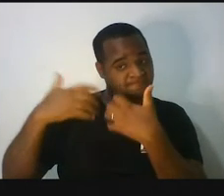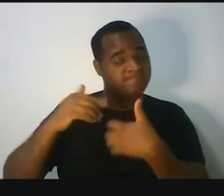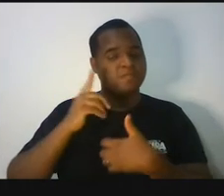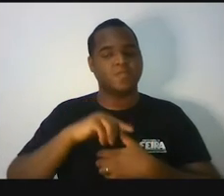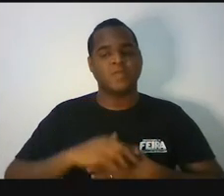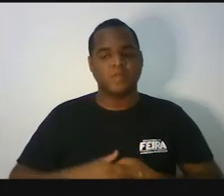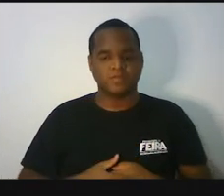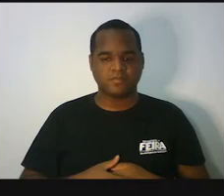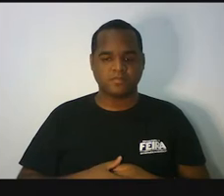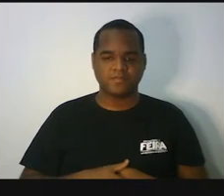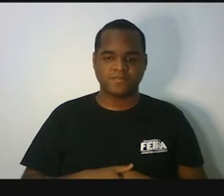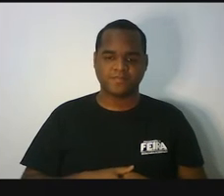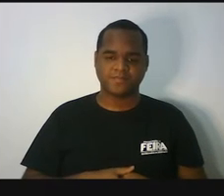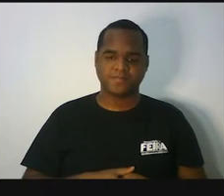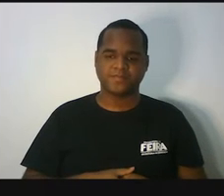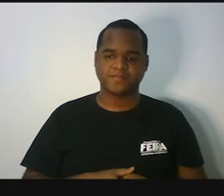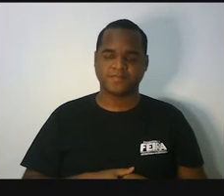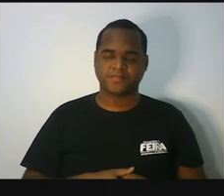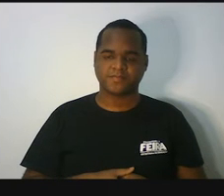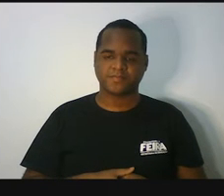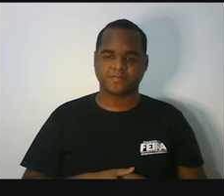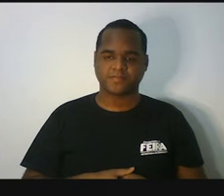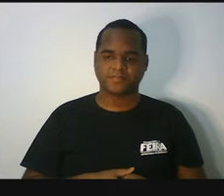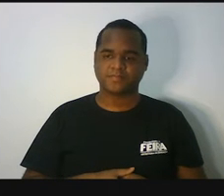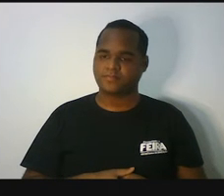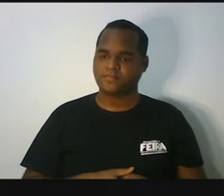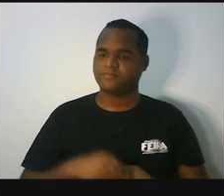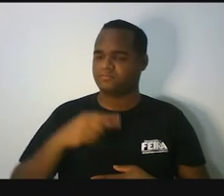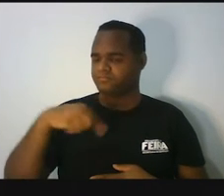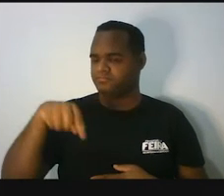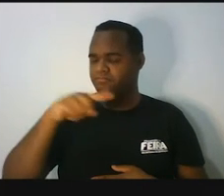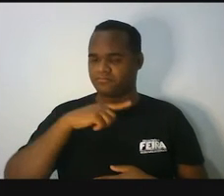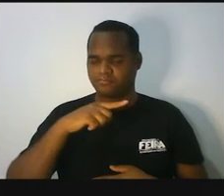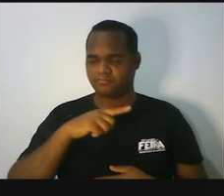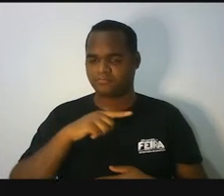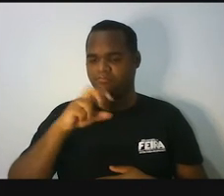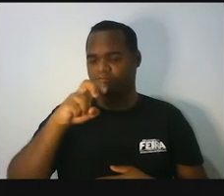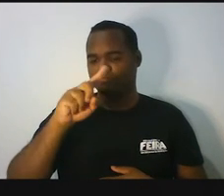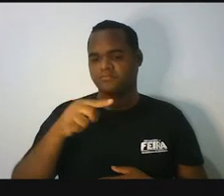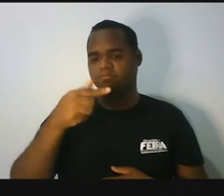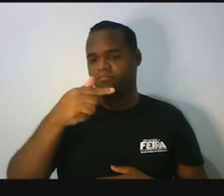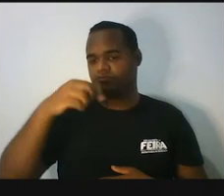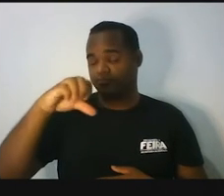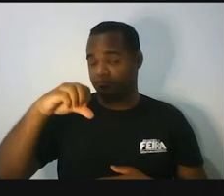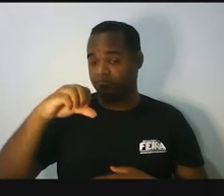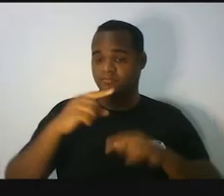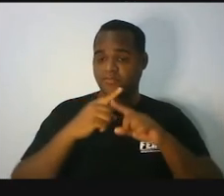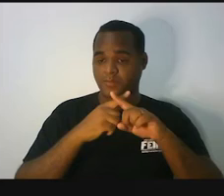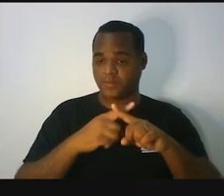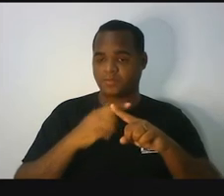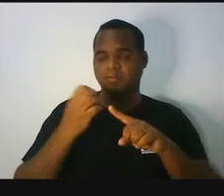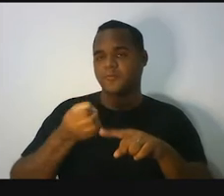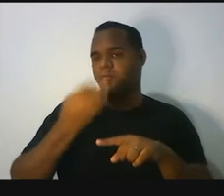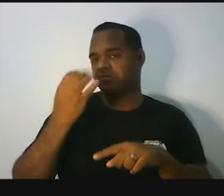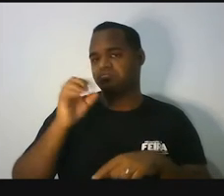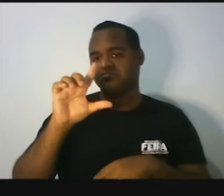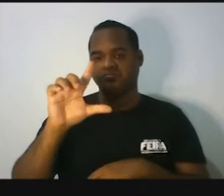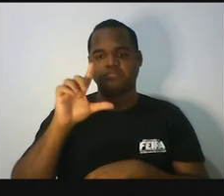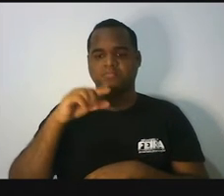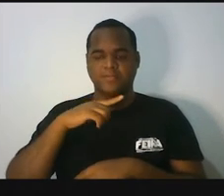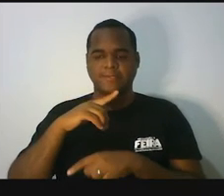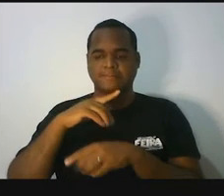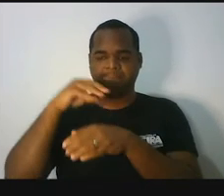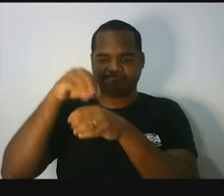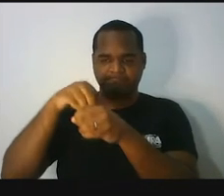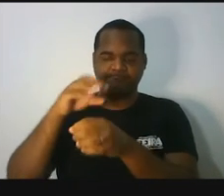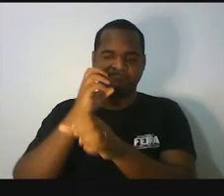Então, vamos lá. Se a gente vai multiplicar 5,79 vezes a quantidade de litros que cabem